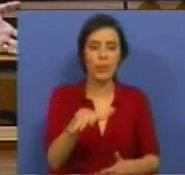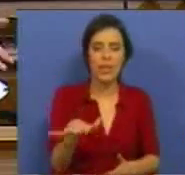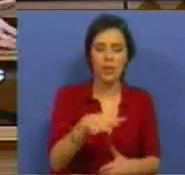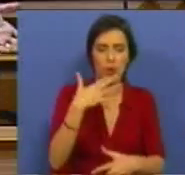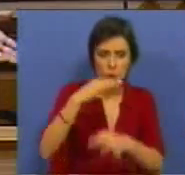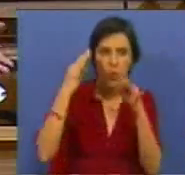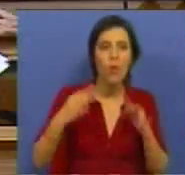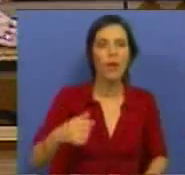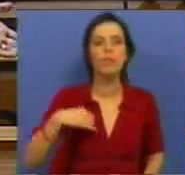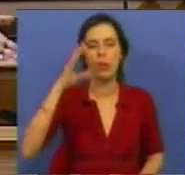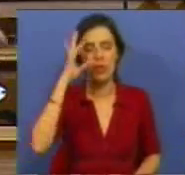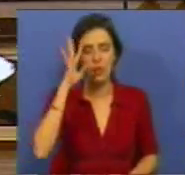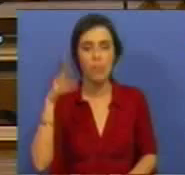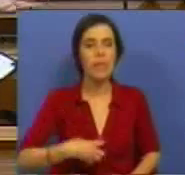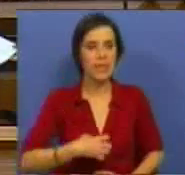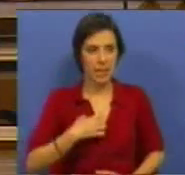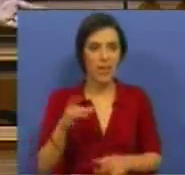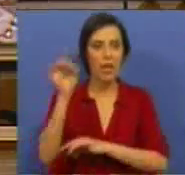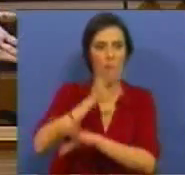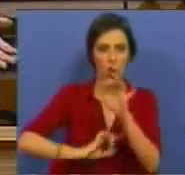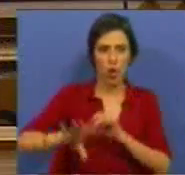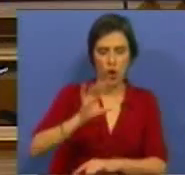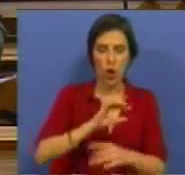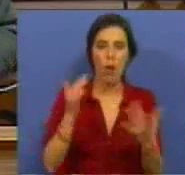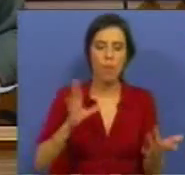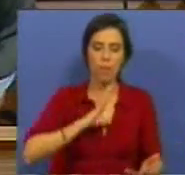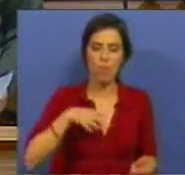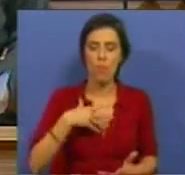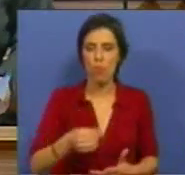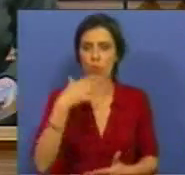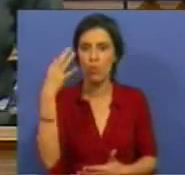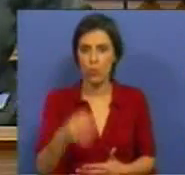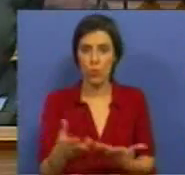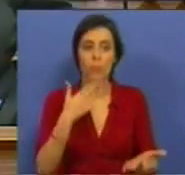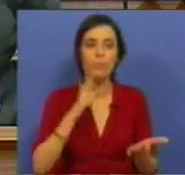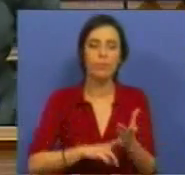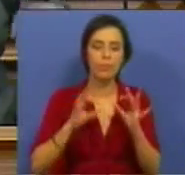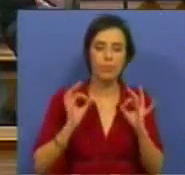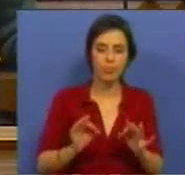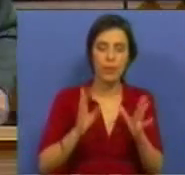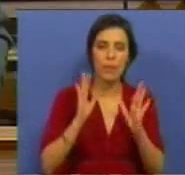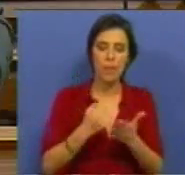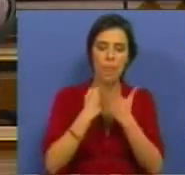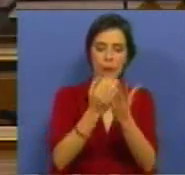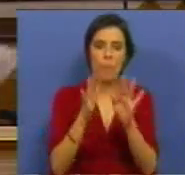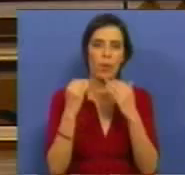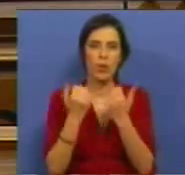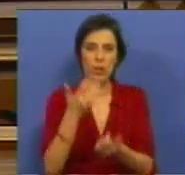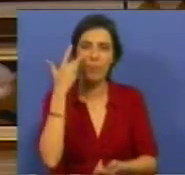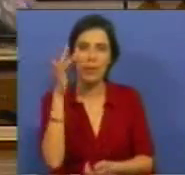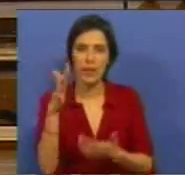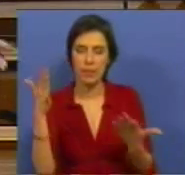concretas que sabemos que se vivem por esta Europa e por este mundo de fora. E, de facto, é preciso um apoio social aos